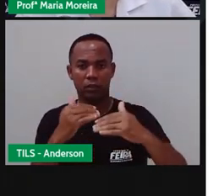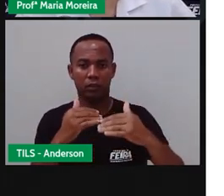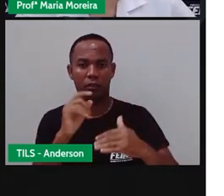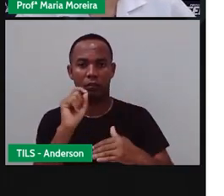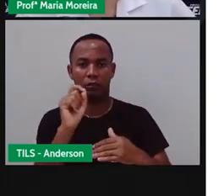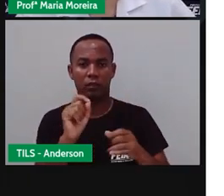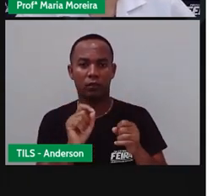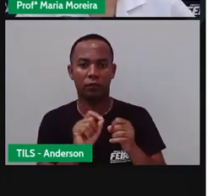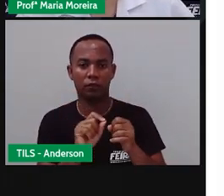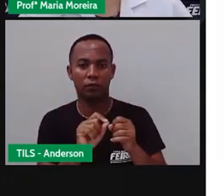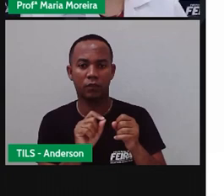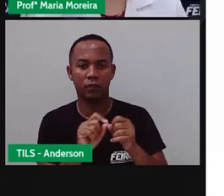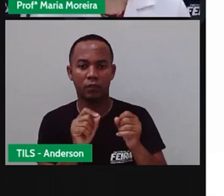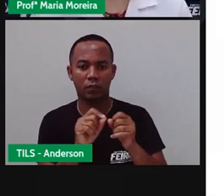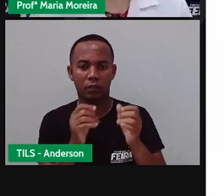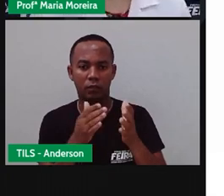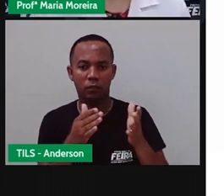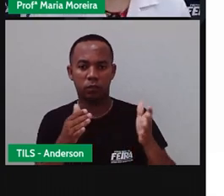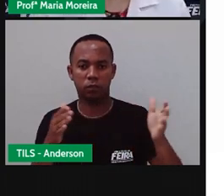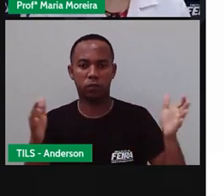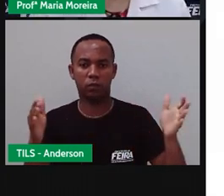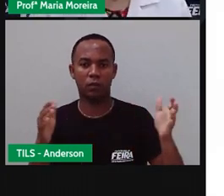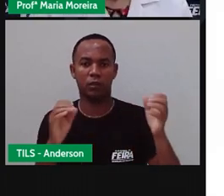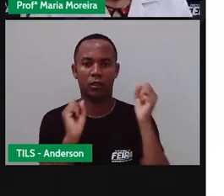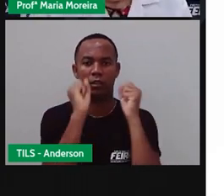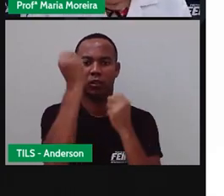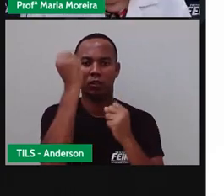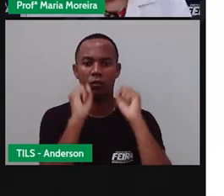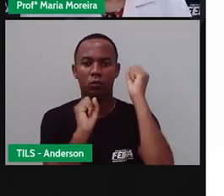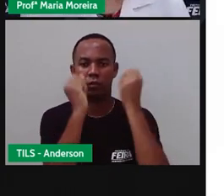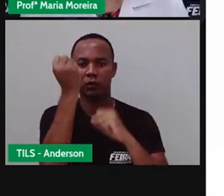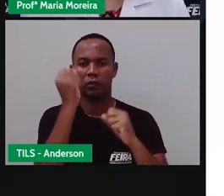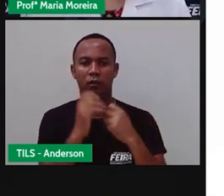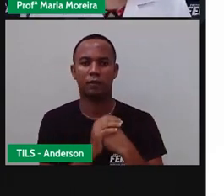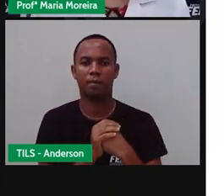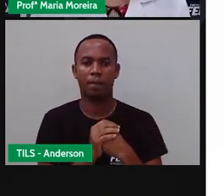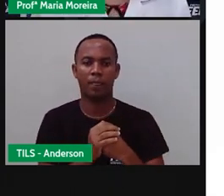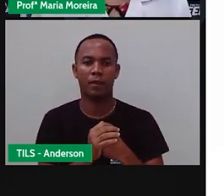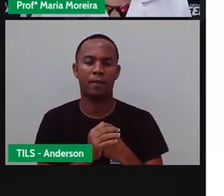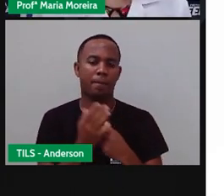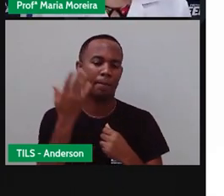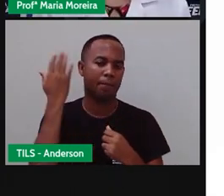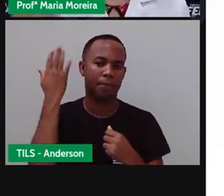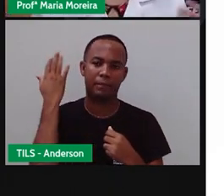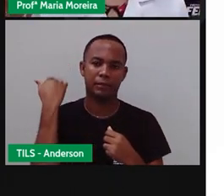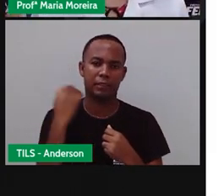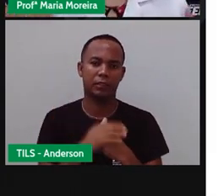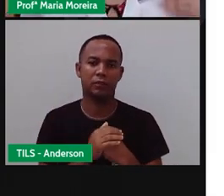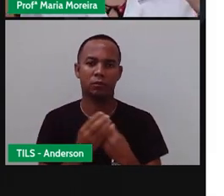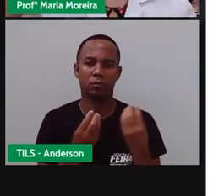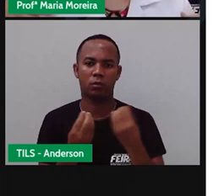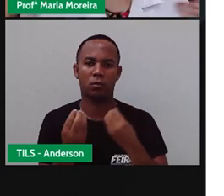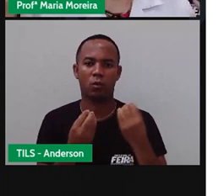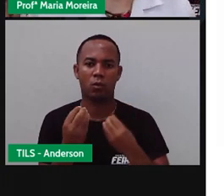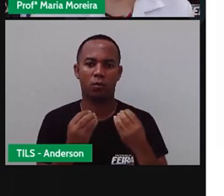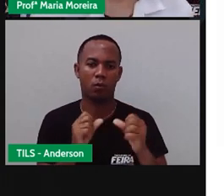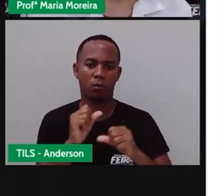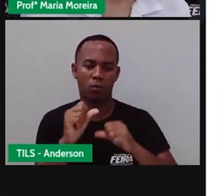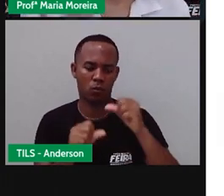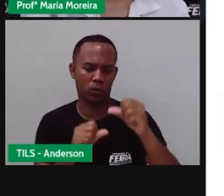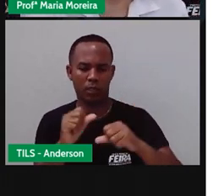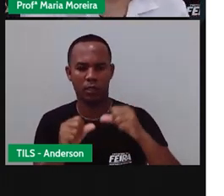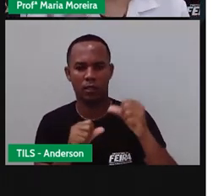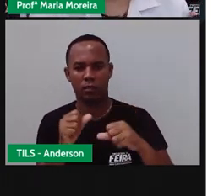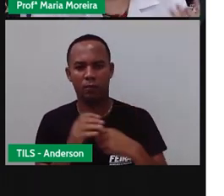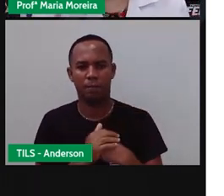criação e ampliação das indústrias. Então, as cidades, obviamente, também foram o quê? Mudando.